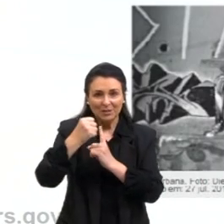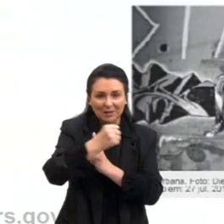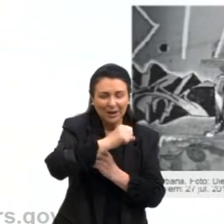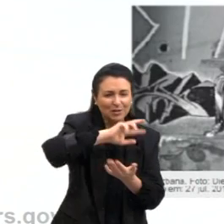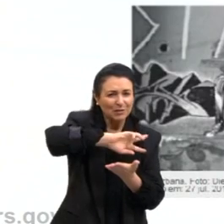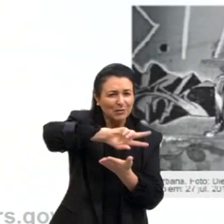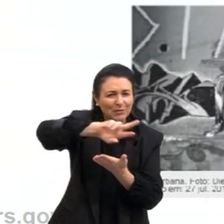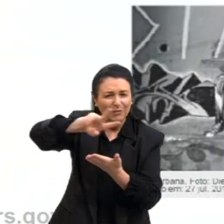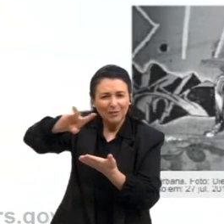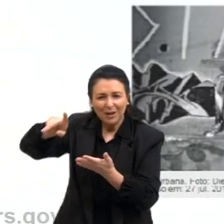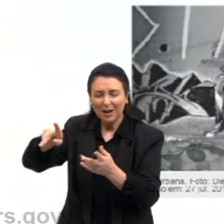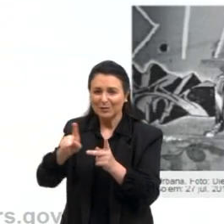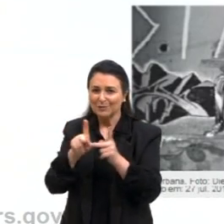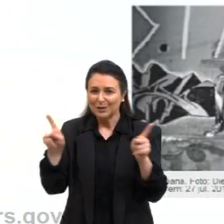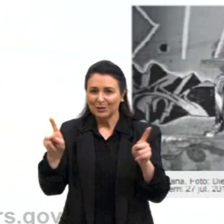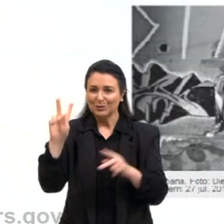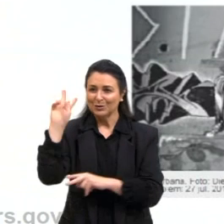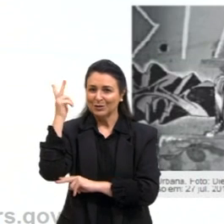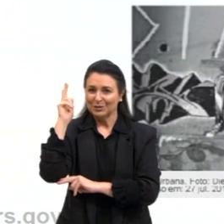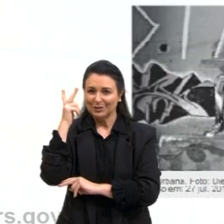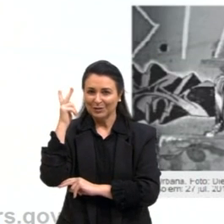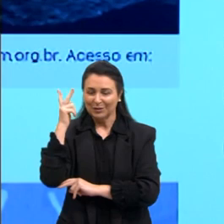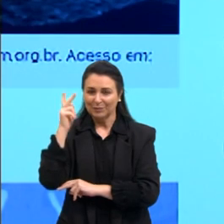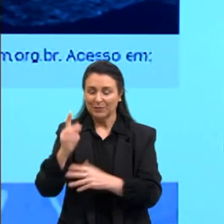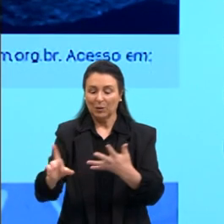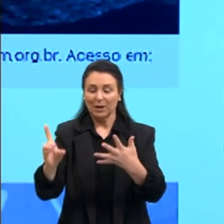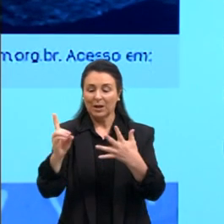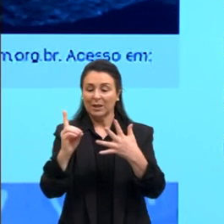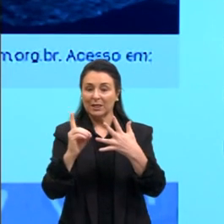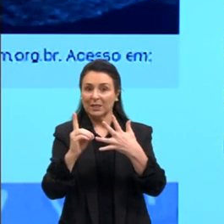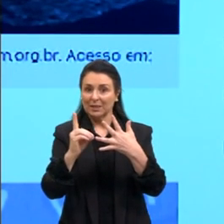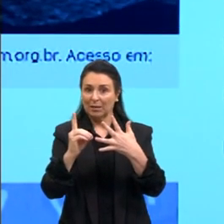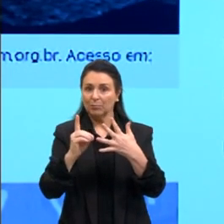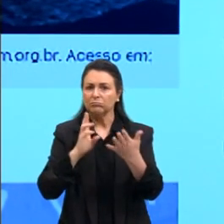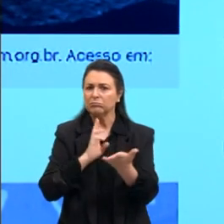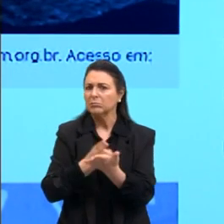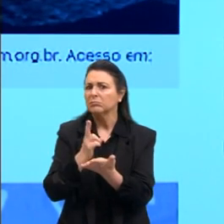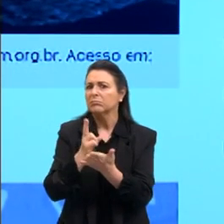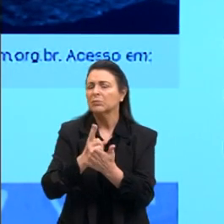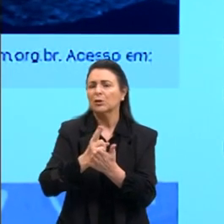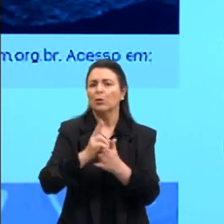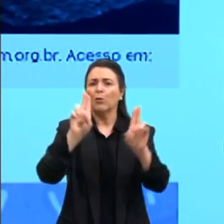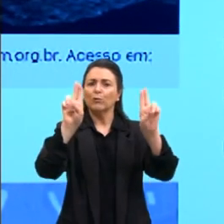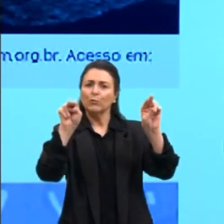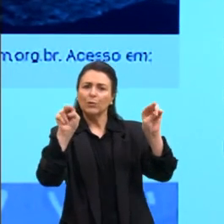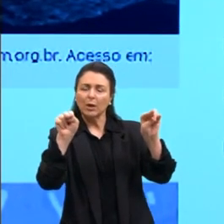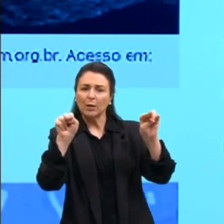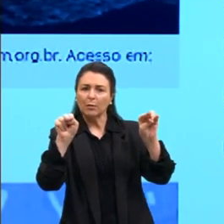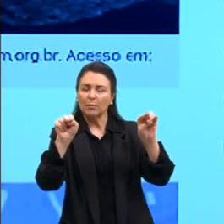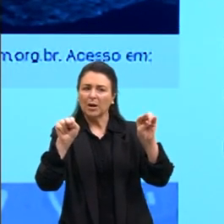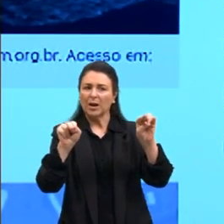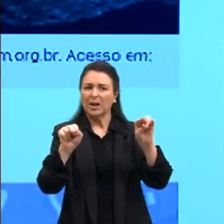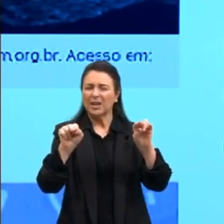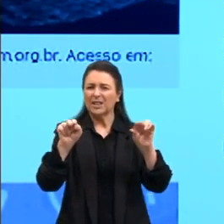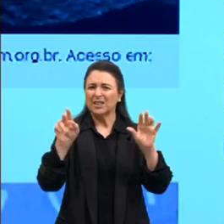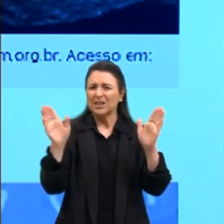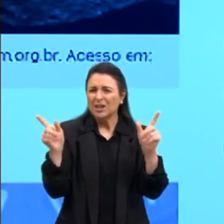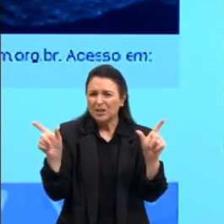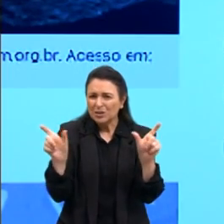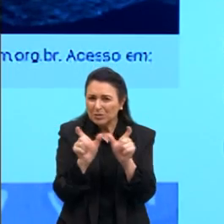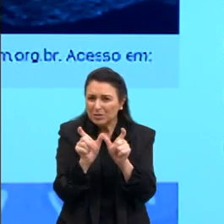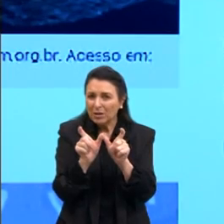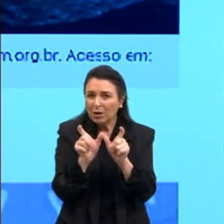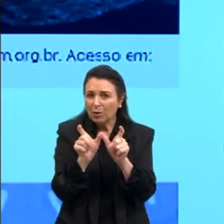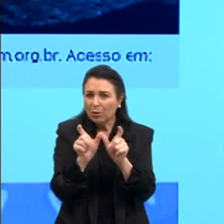seguindo, só para a gente poder eliminar, alternativa D, a repetição dos temas e a restrição do uso pela classe